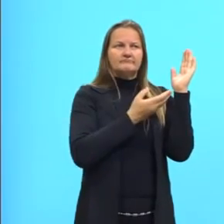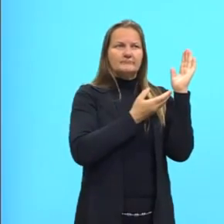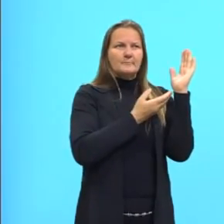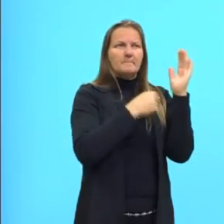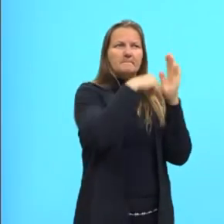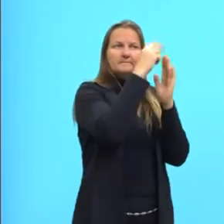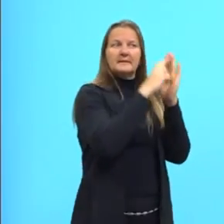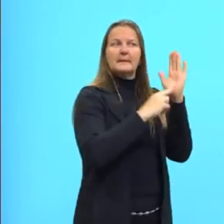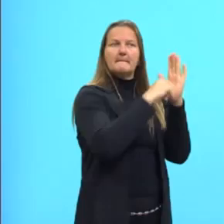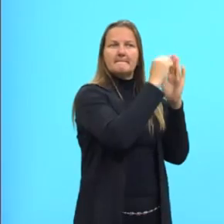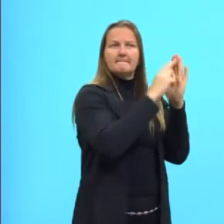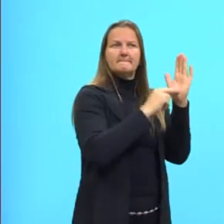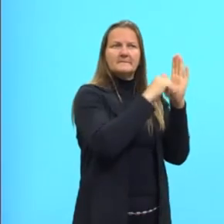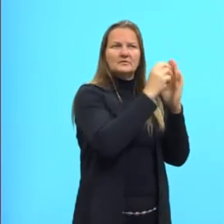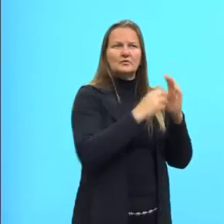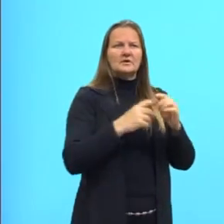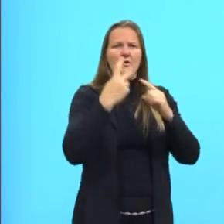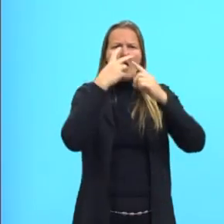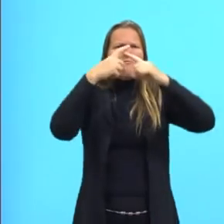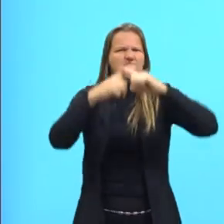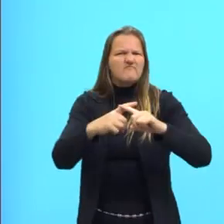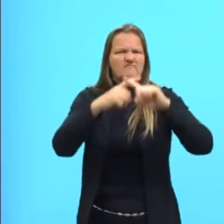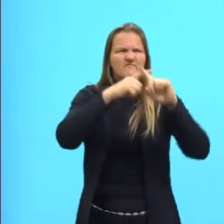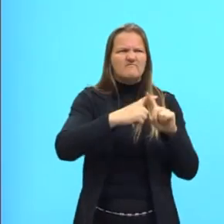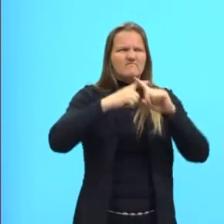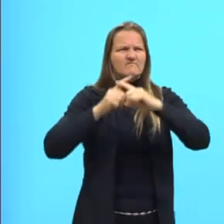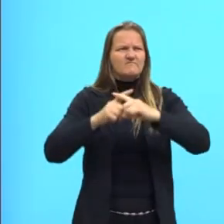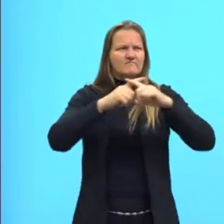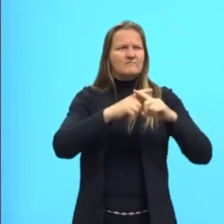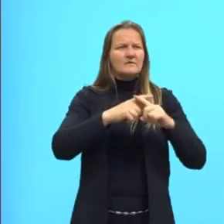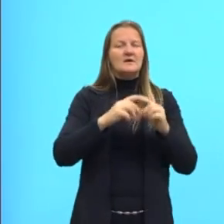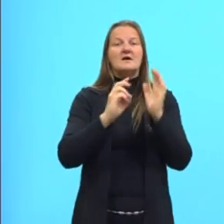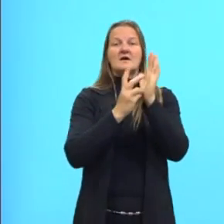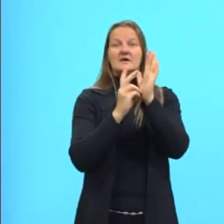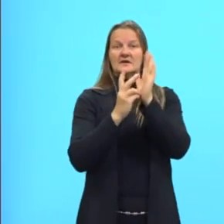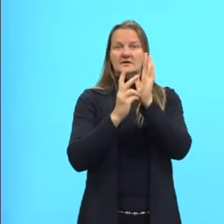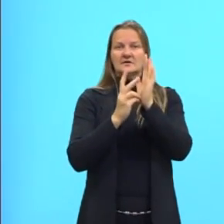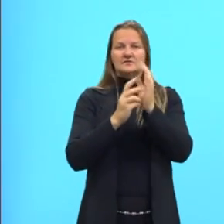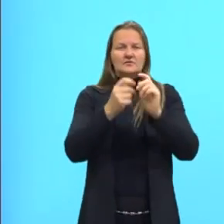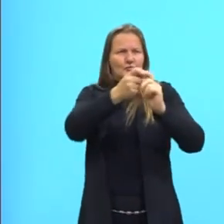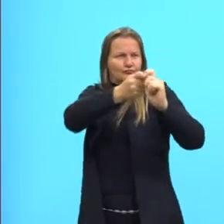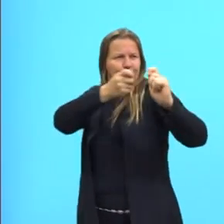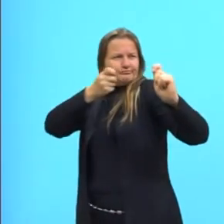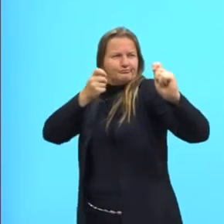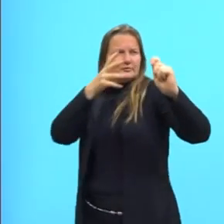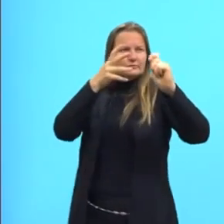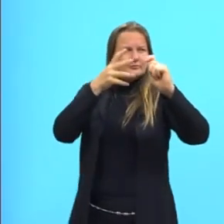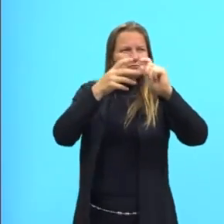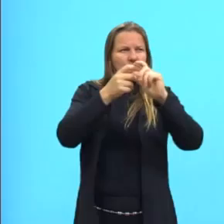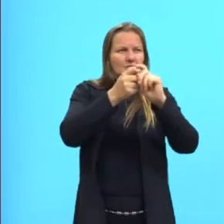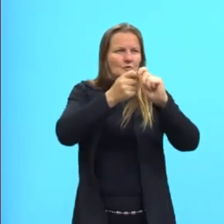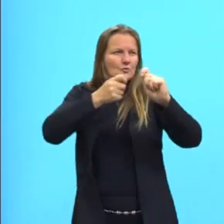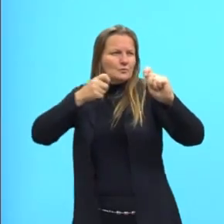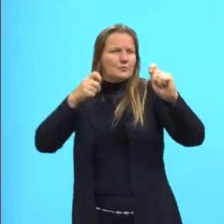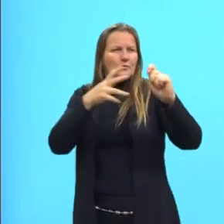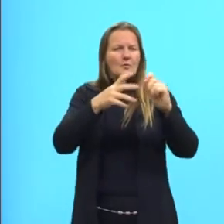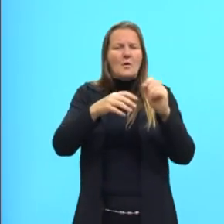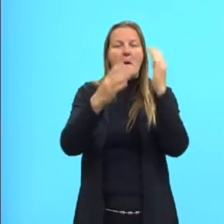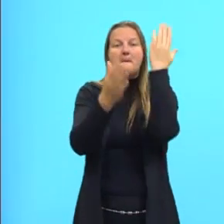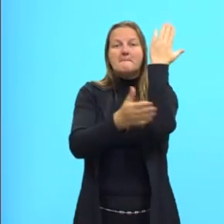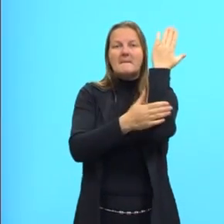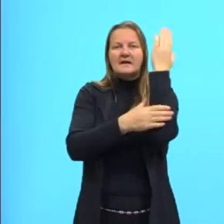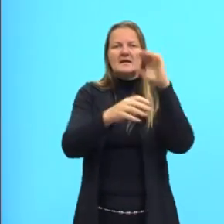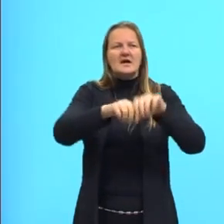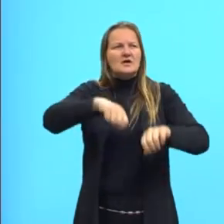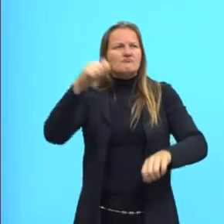retratando aqui uma batalha entre indígenas com arco, flecha, pedaços de pau,